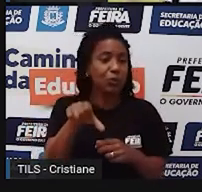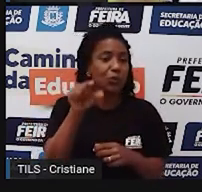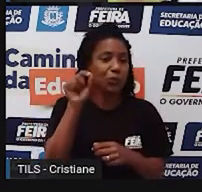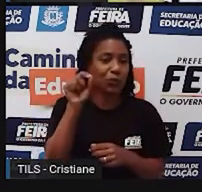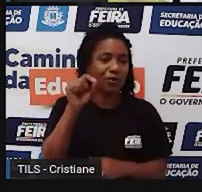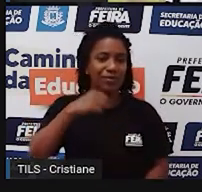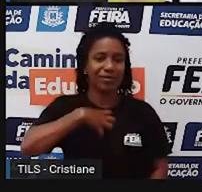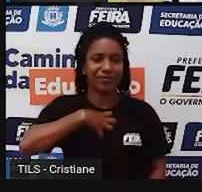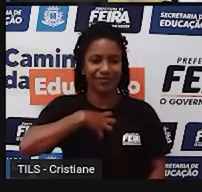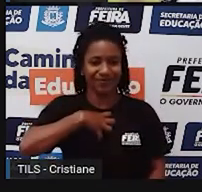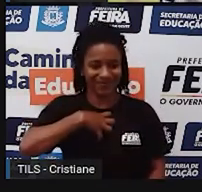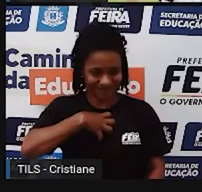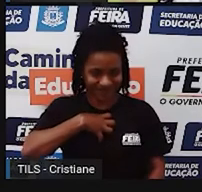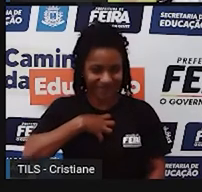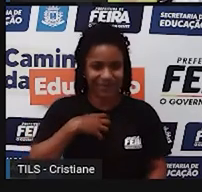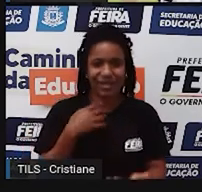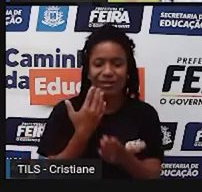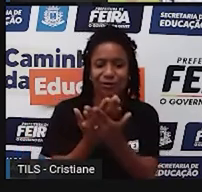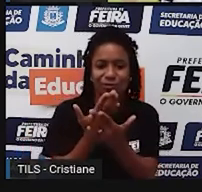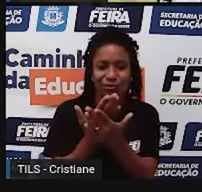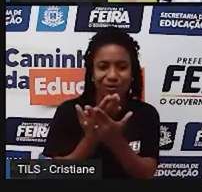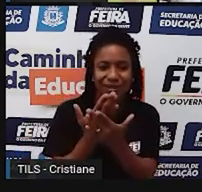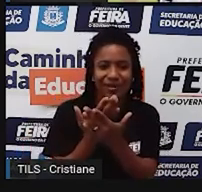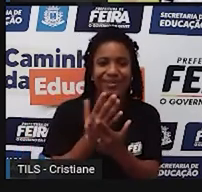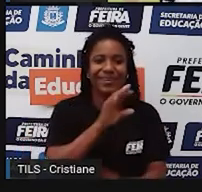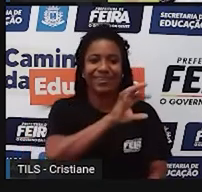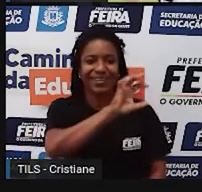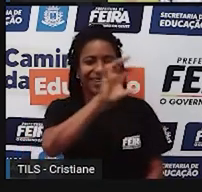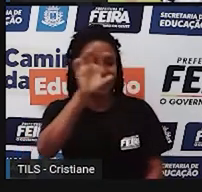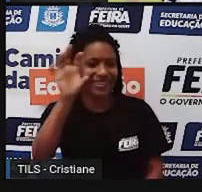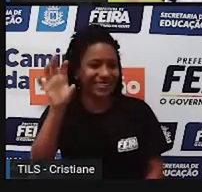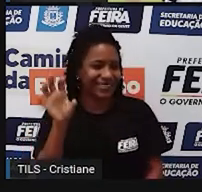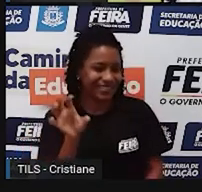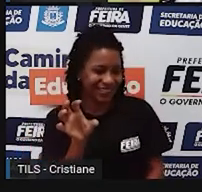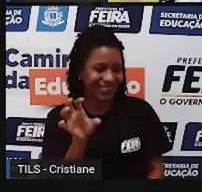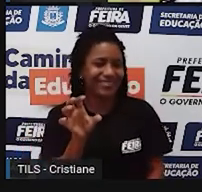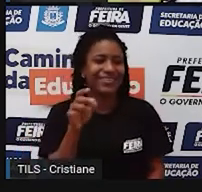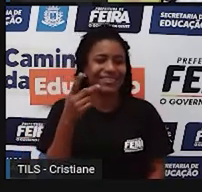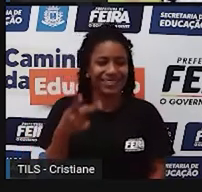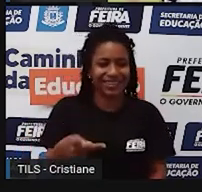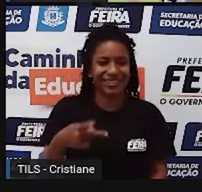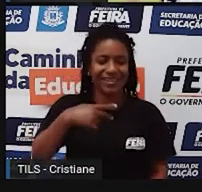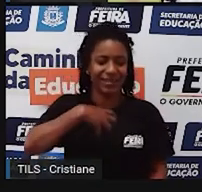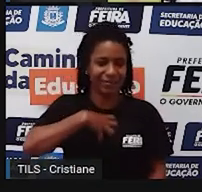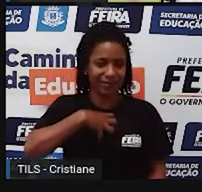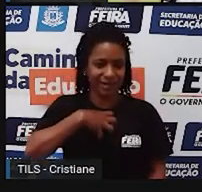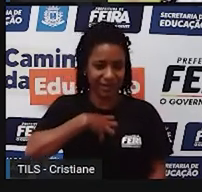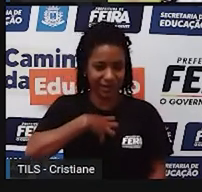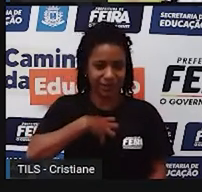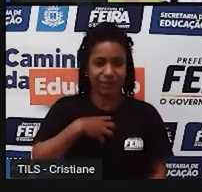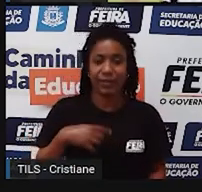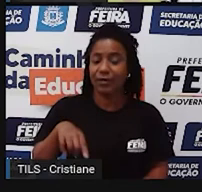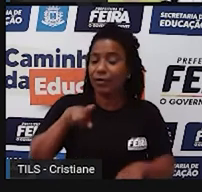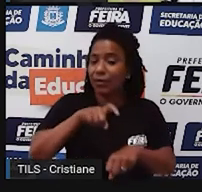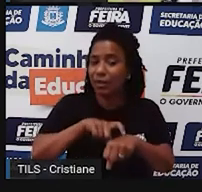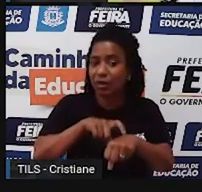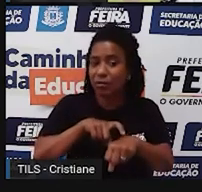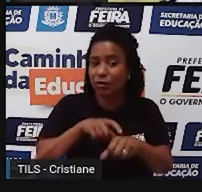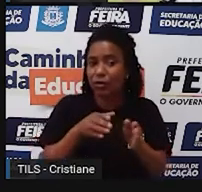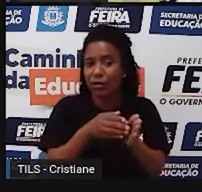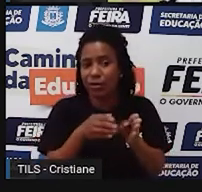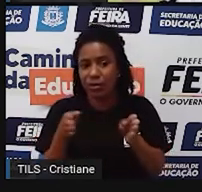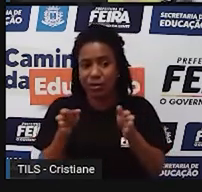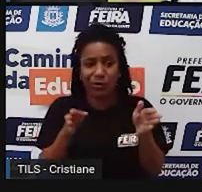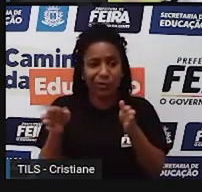regiões, que é o assunto que a está estudando, de onde? Da Bahia, que é o recorte espacial. O período de tempo é